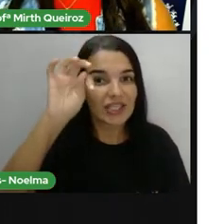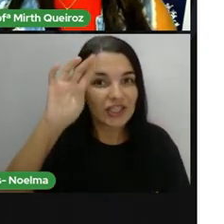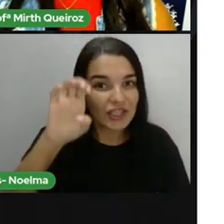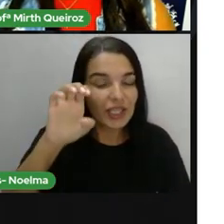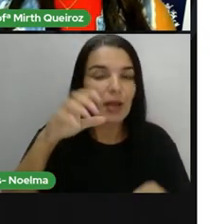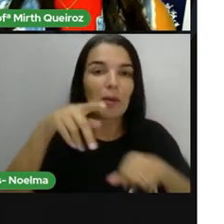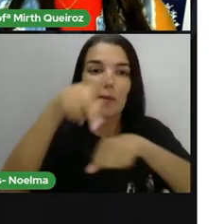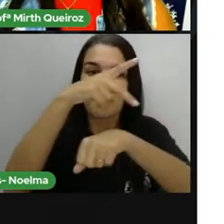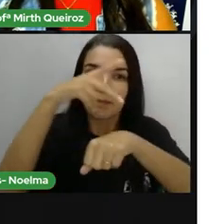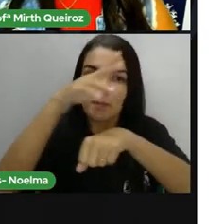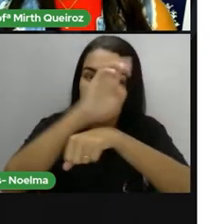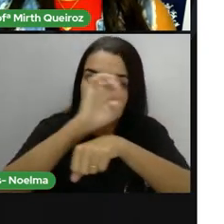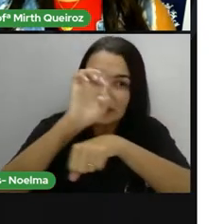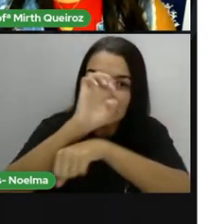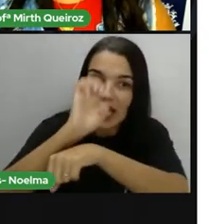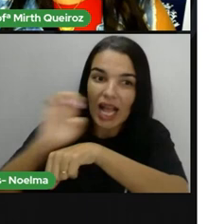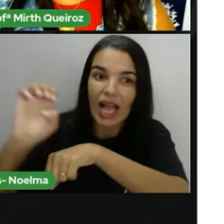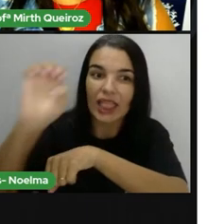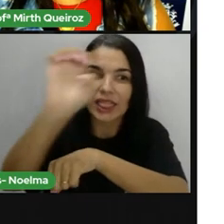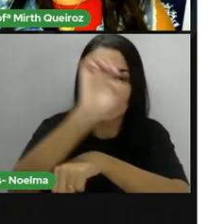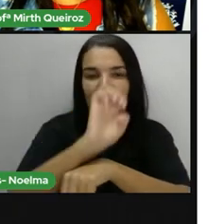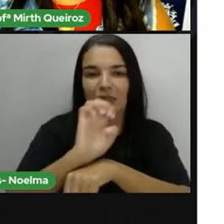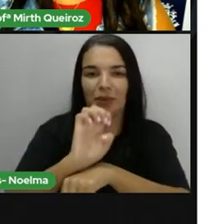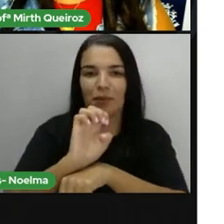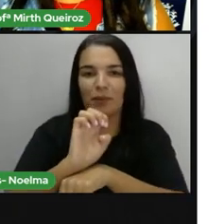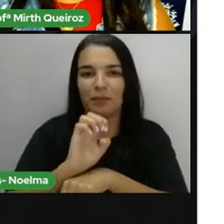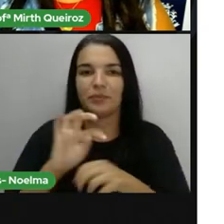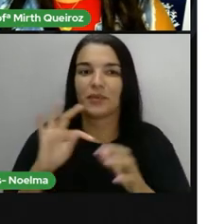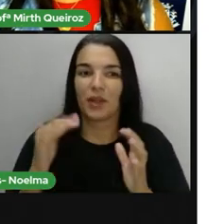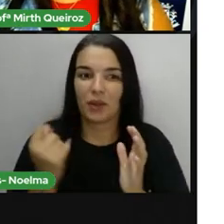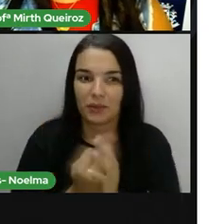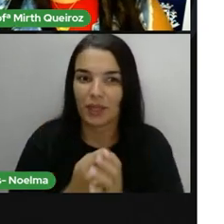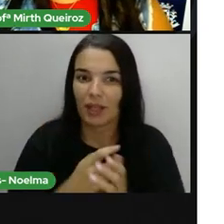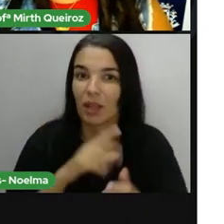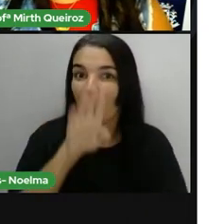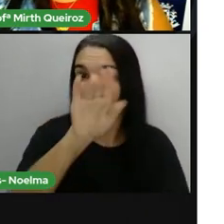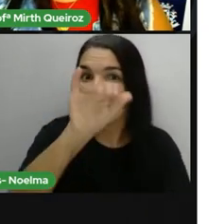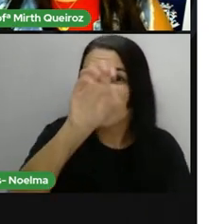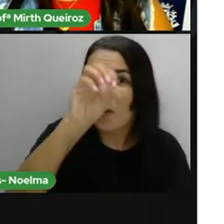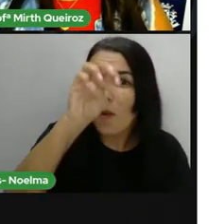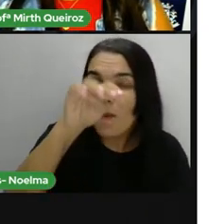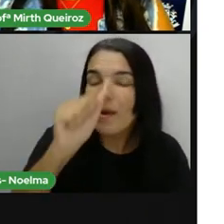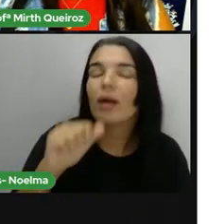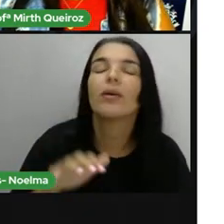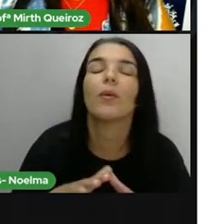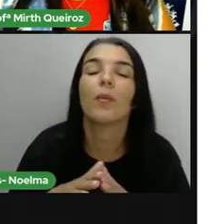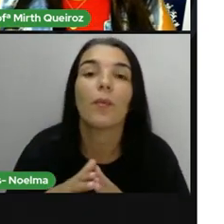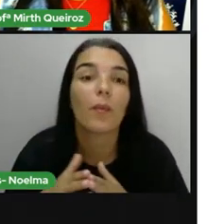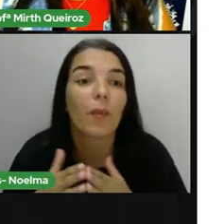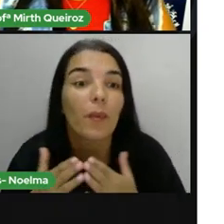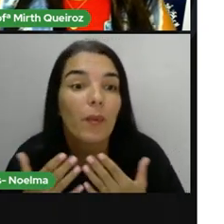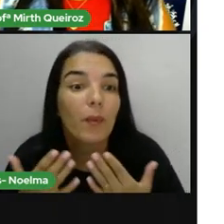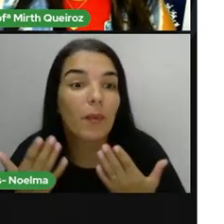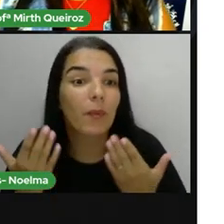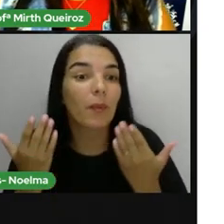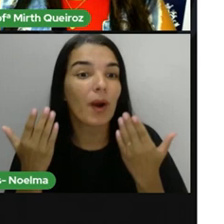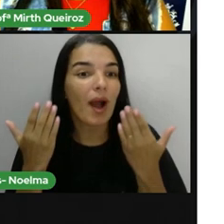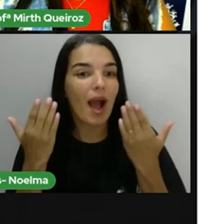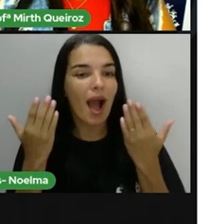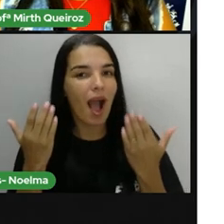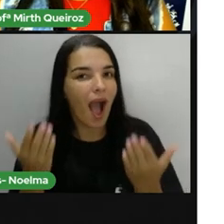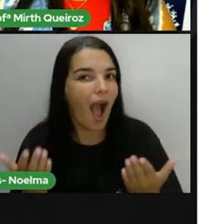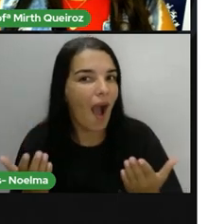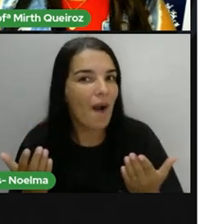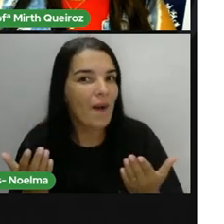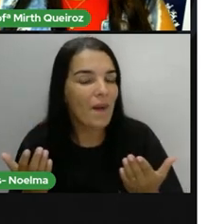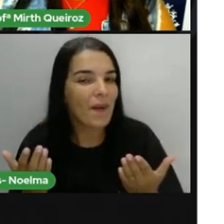do Nordeste, né? Tem esse bioma, pegando apenas o norte de